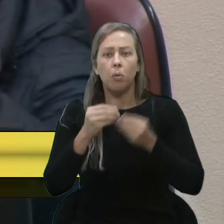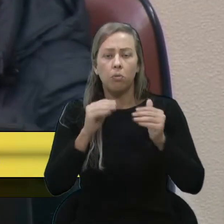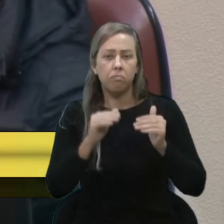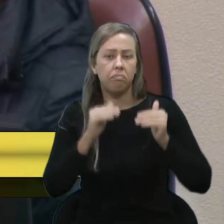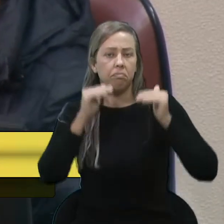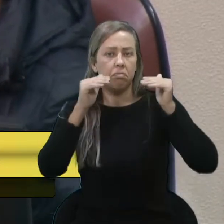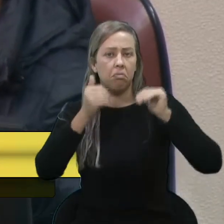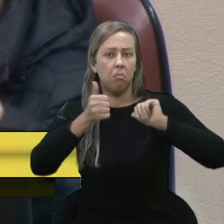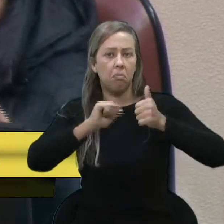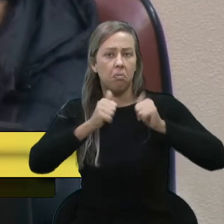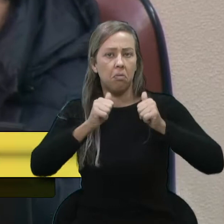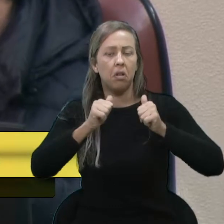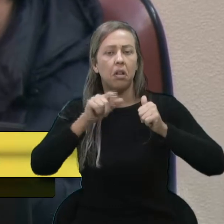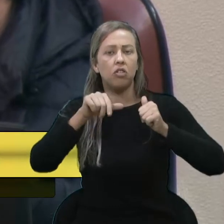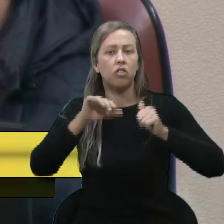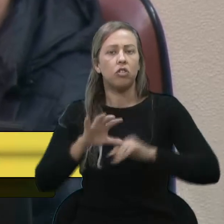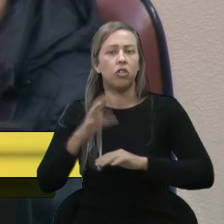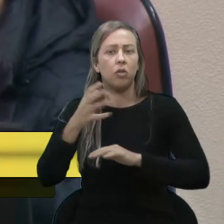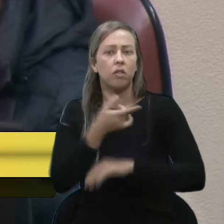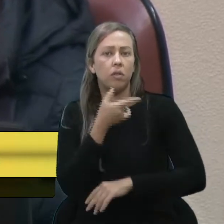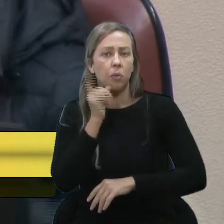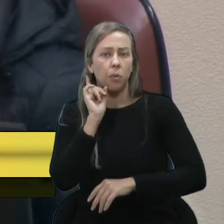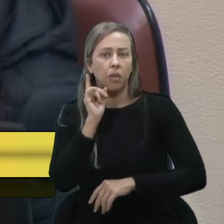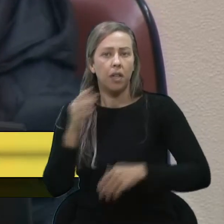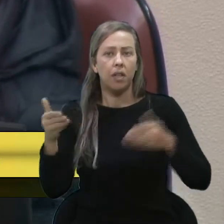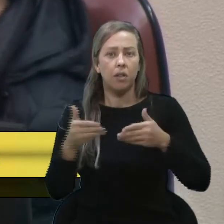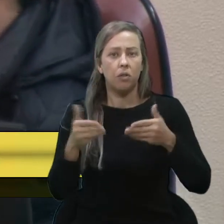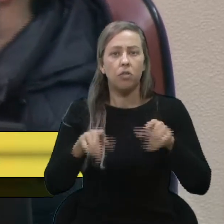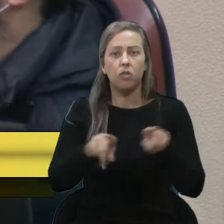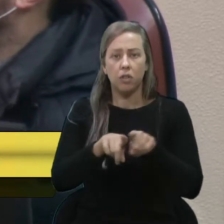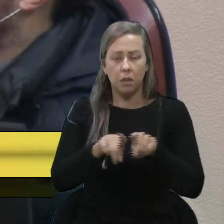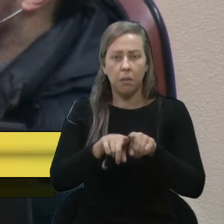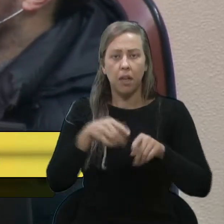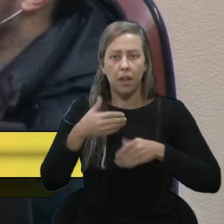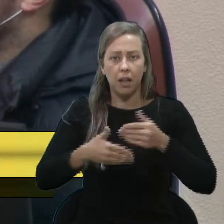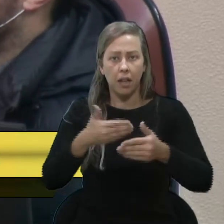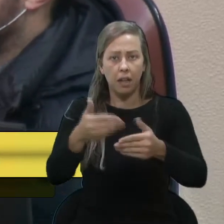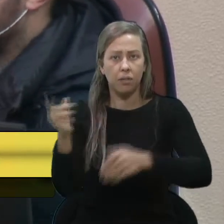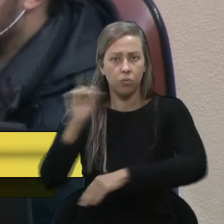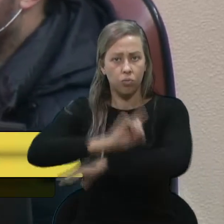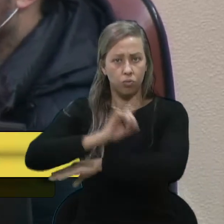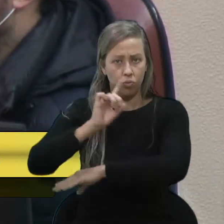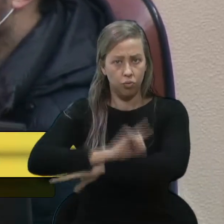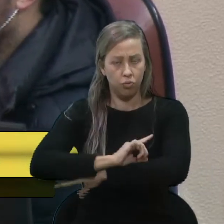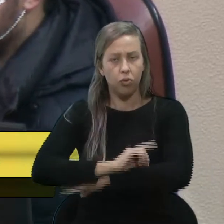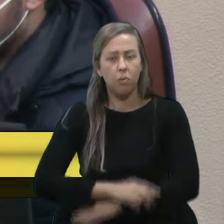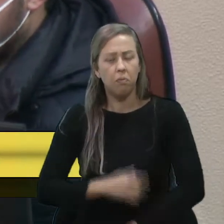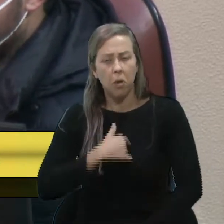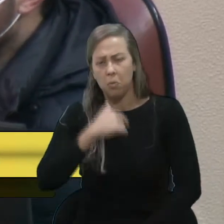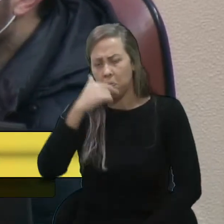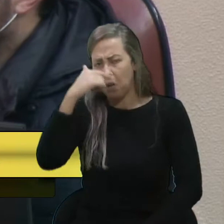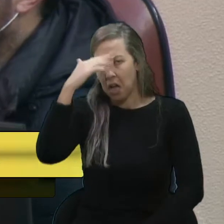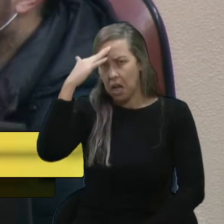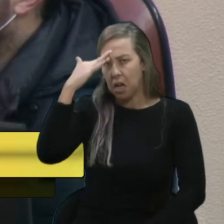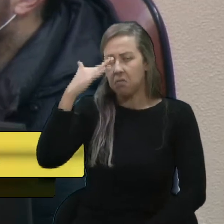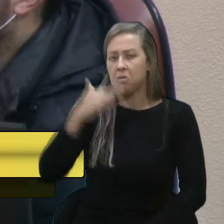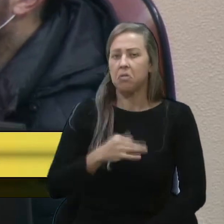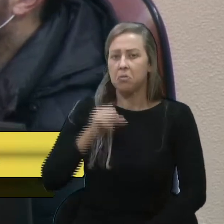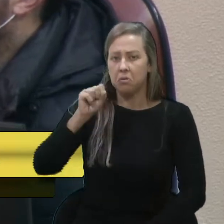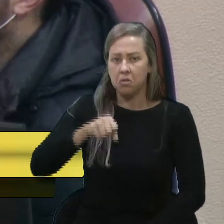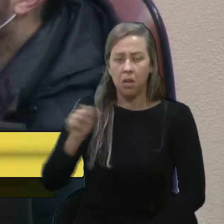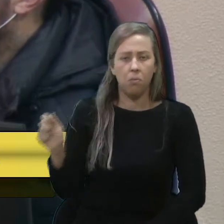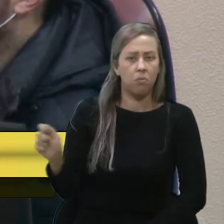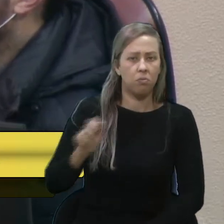vem pela frente, ainda que já aconteceu ontem, o que tem hoje, e o que vem nos próximos dias, eu tenho certeza que é muita qualidade,